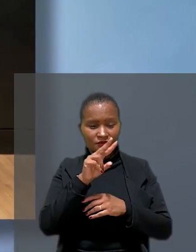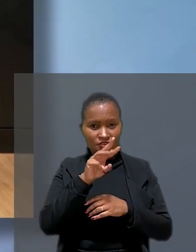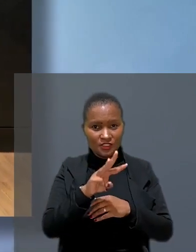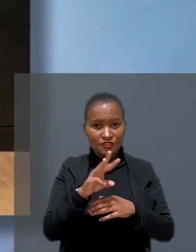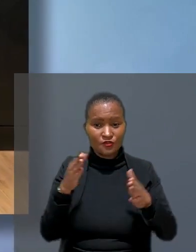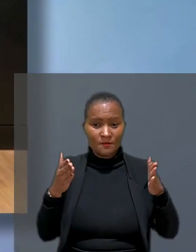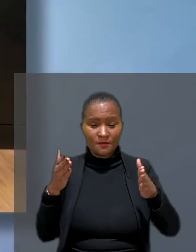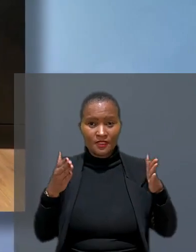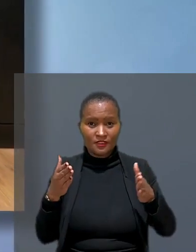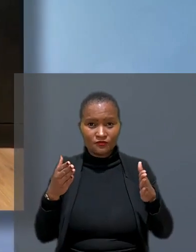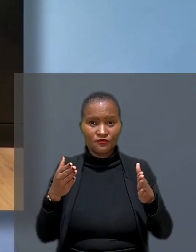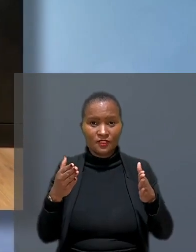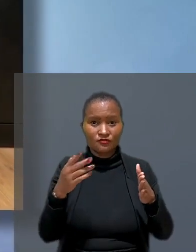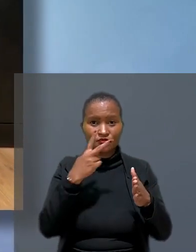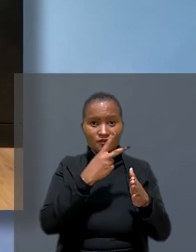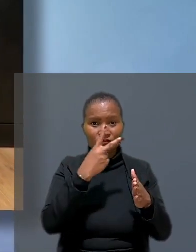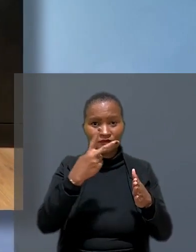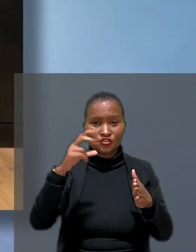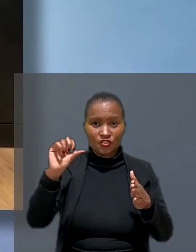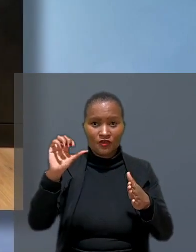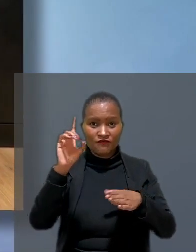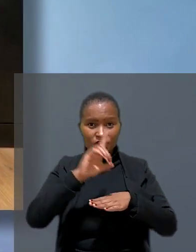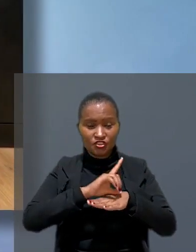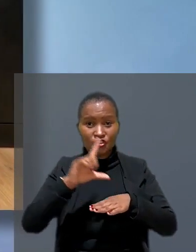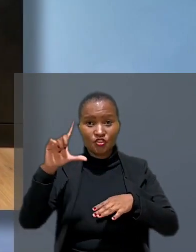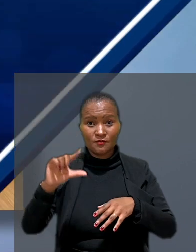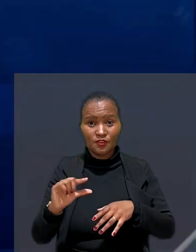229 dias para 112.